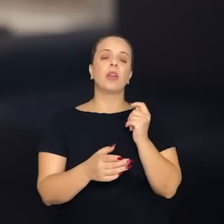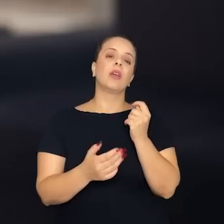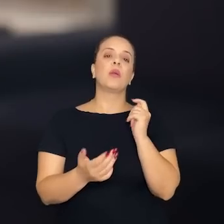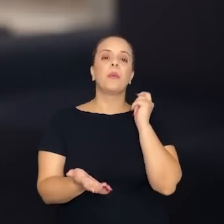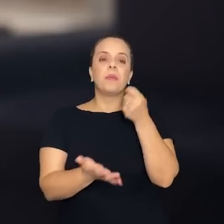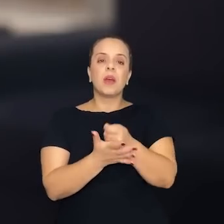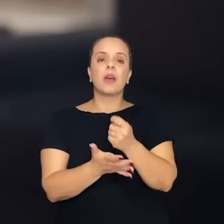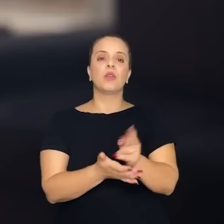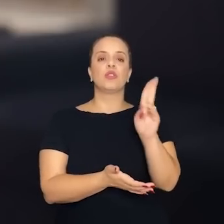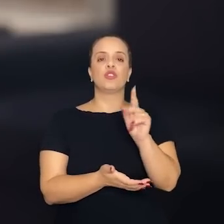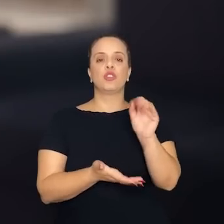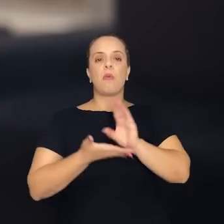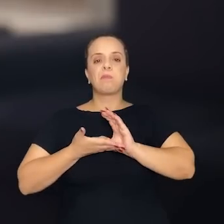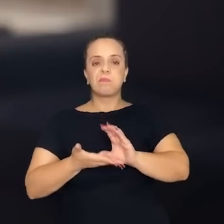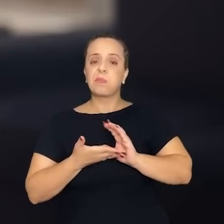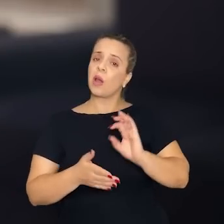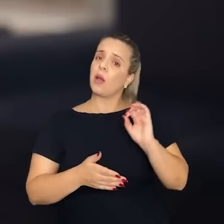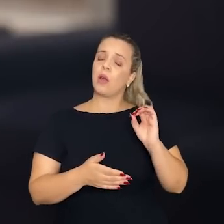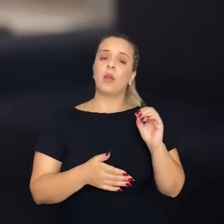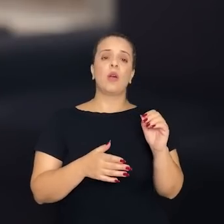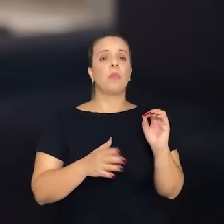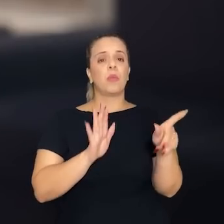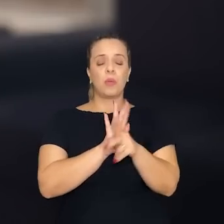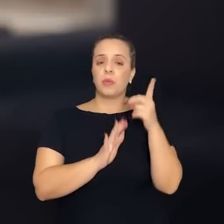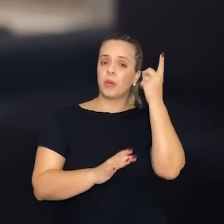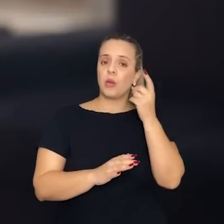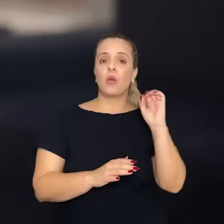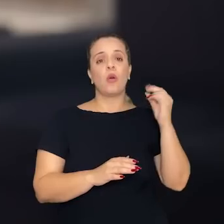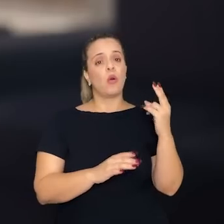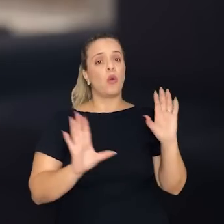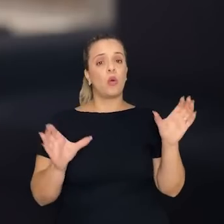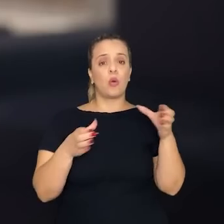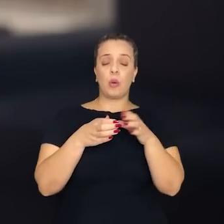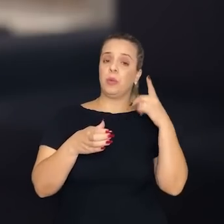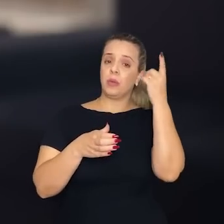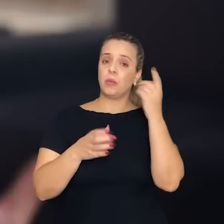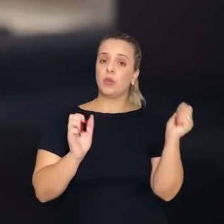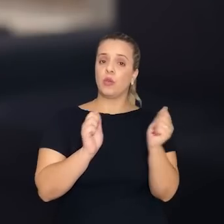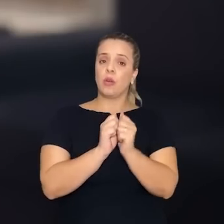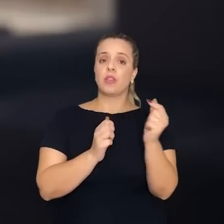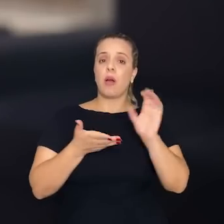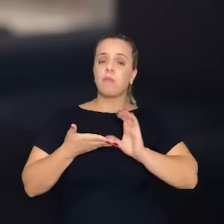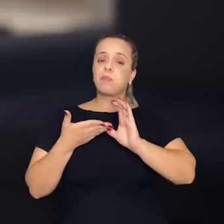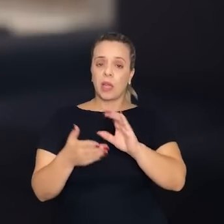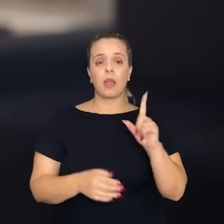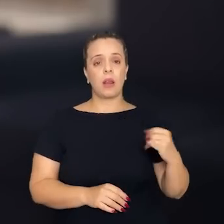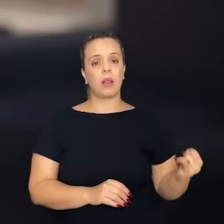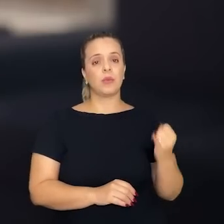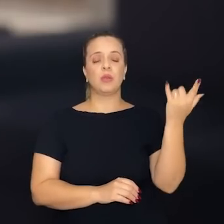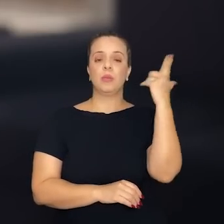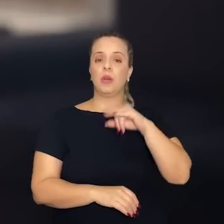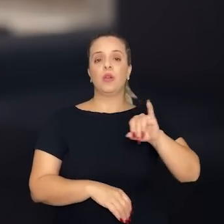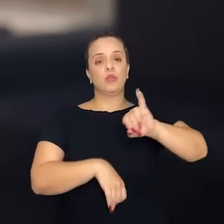emendas parlamentares ou iniciativas do colegiado como emendas de bancadas, são importantes para a gente reestruturar o Centro Histórico